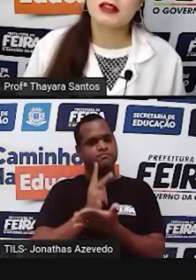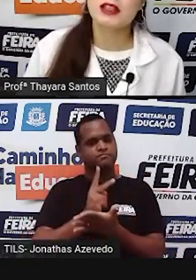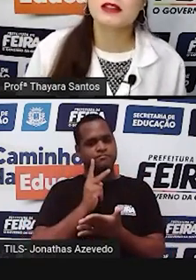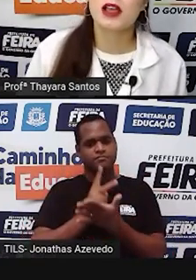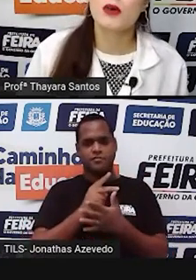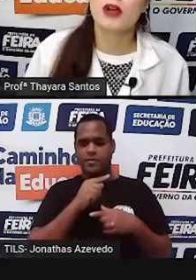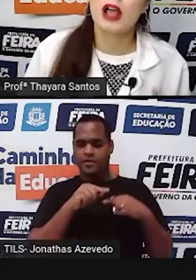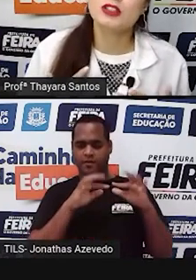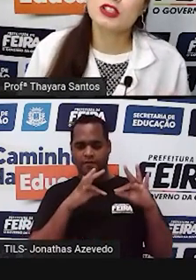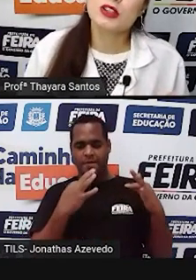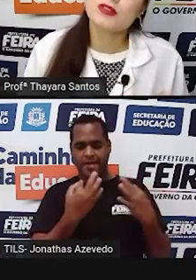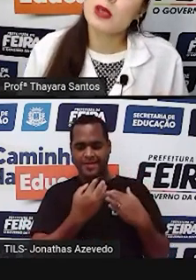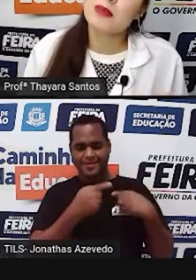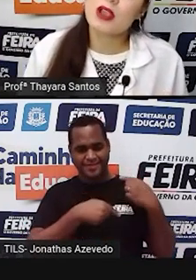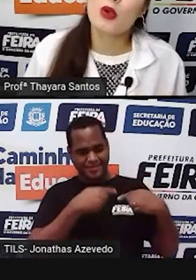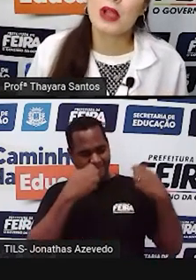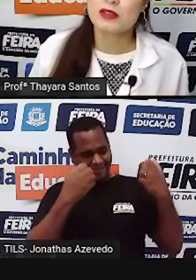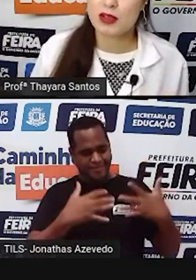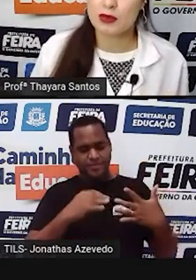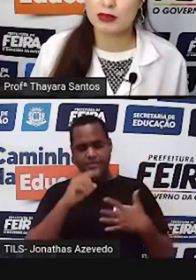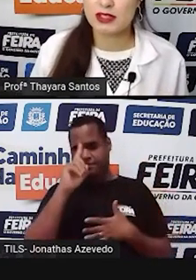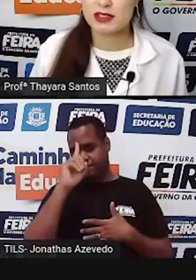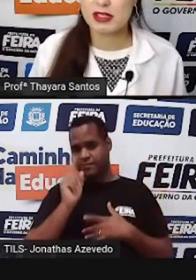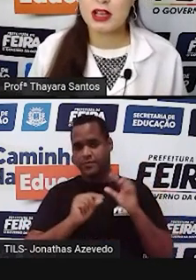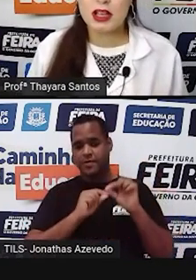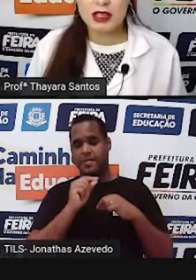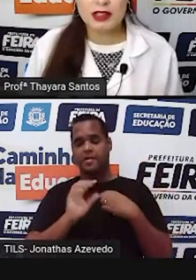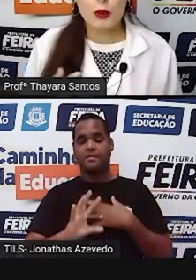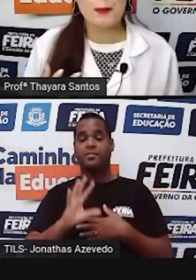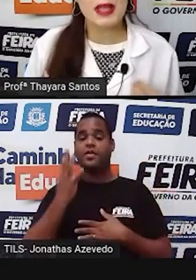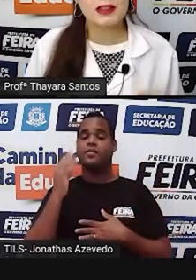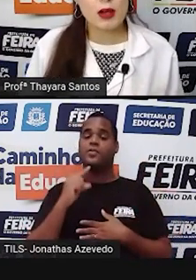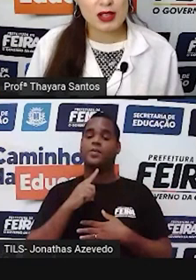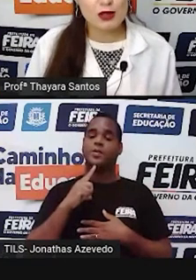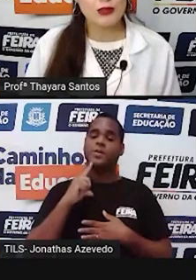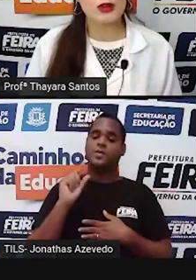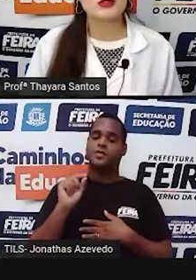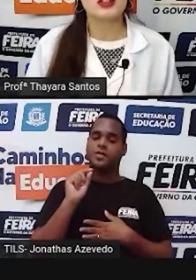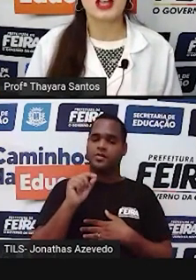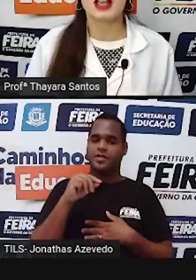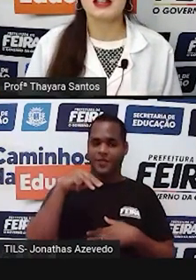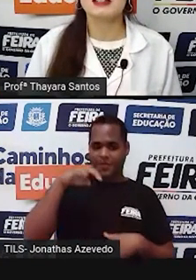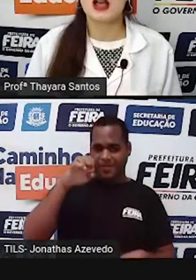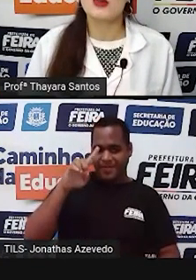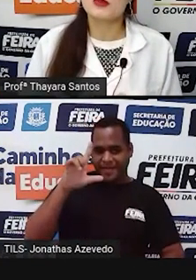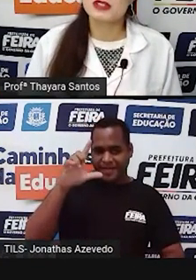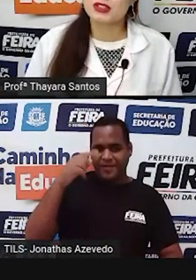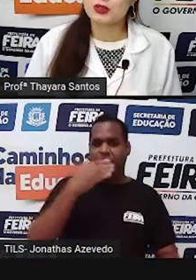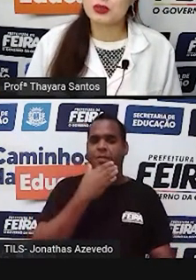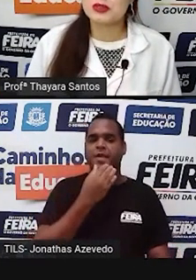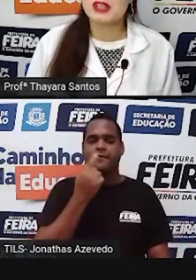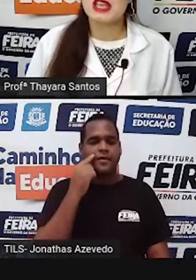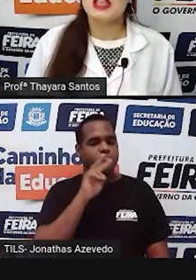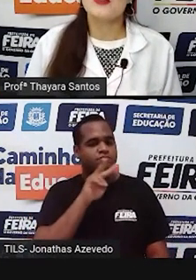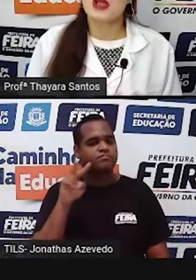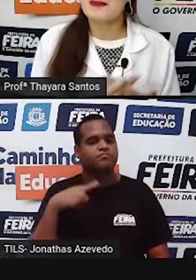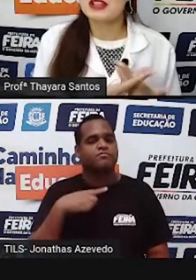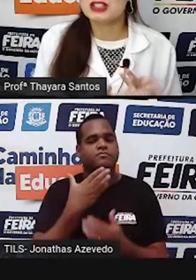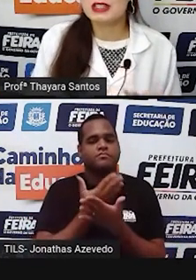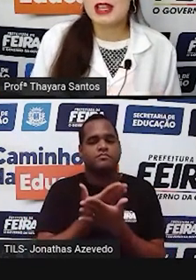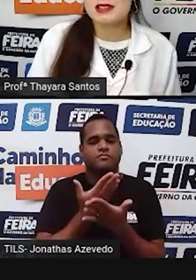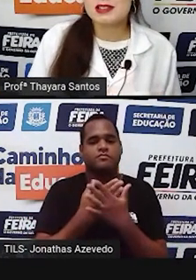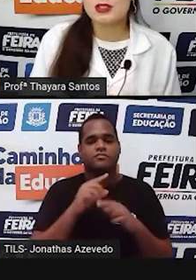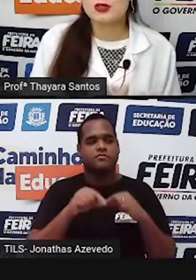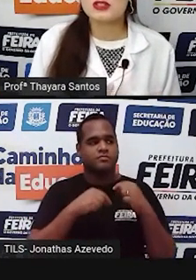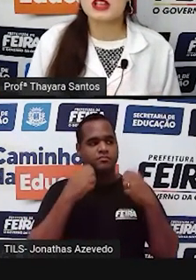E até então, a gente não sabia como é que isso acontecia. Então, Mendel resolveu realizar alguns estudos e foi a